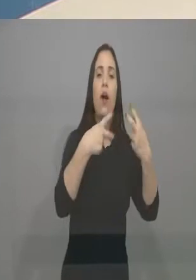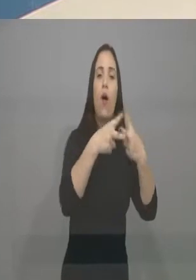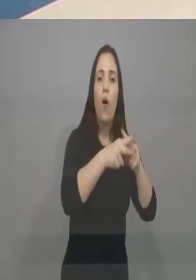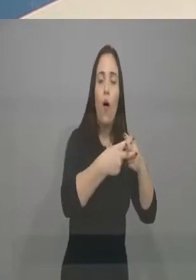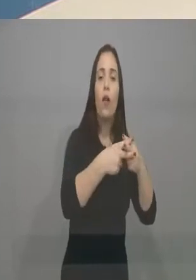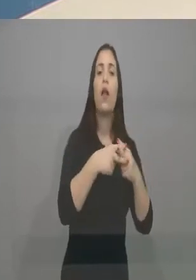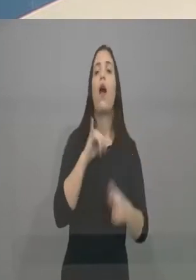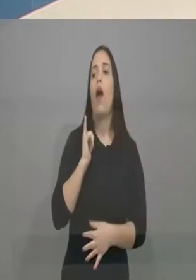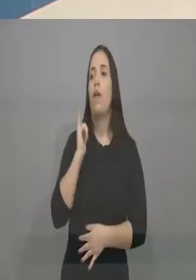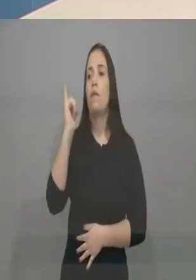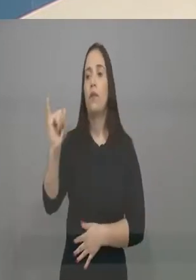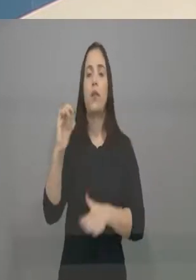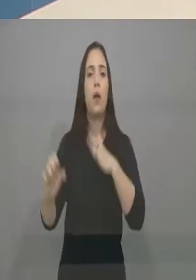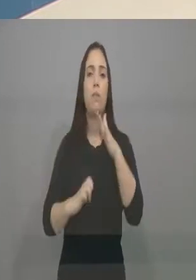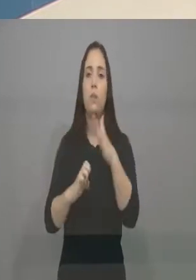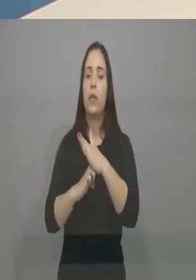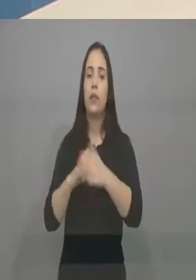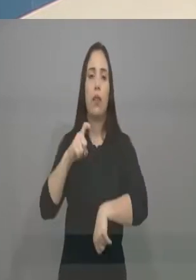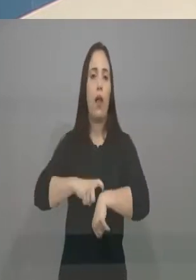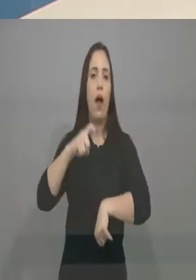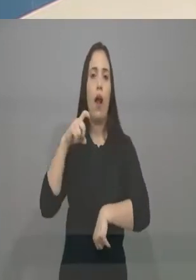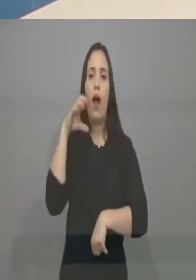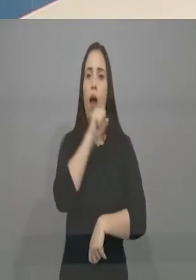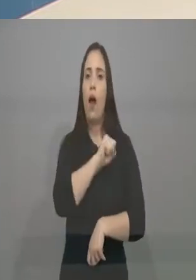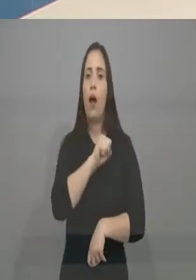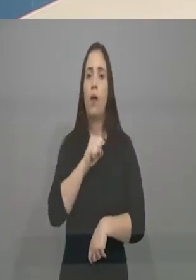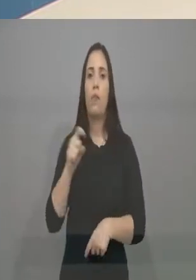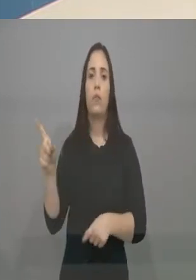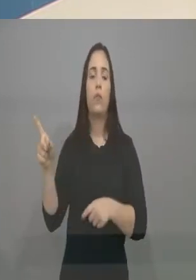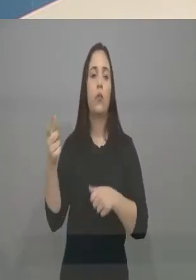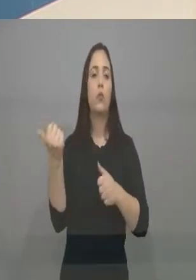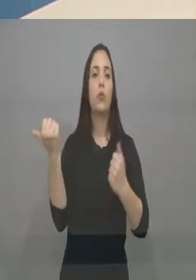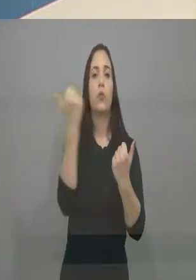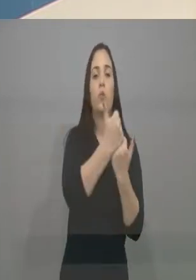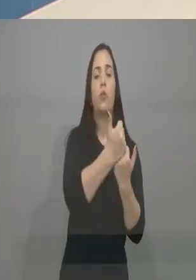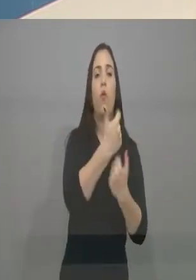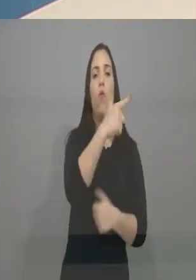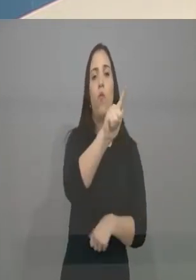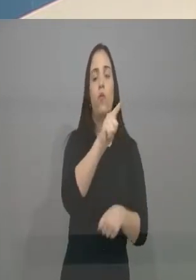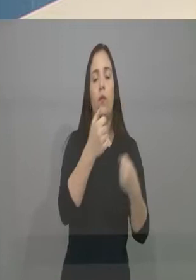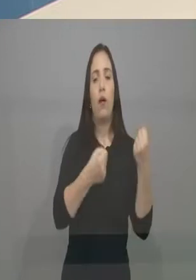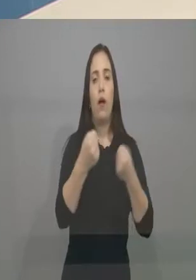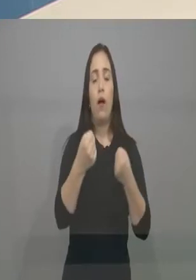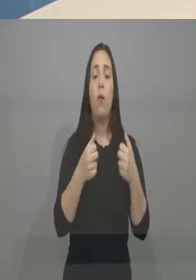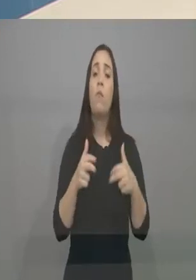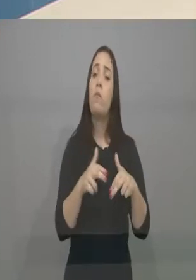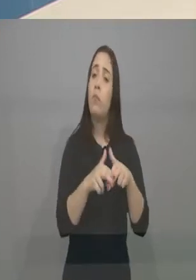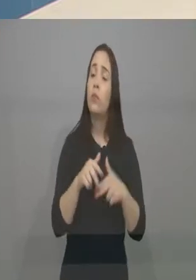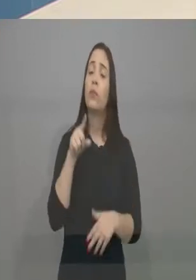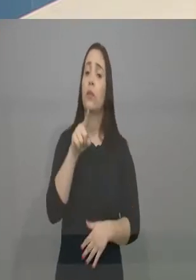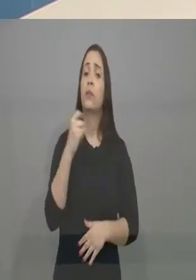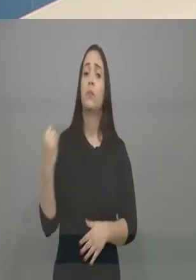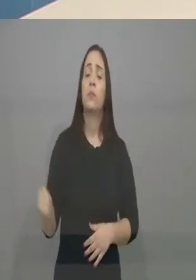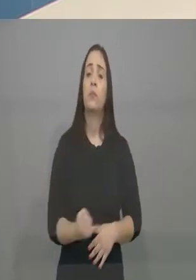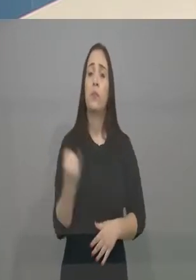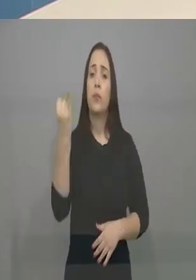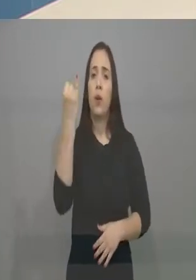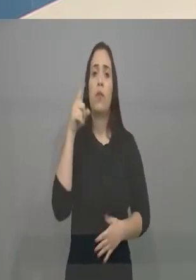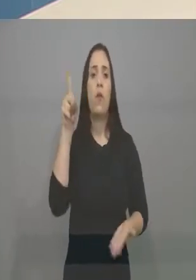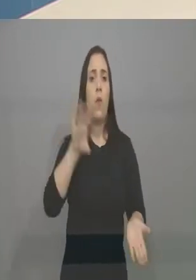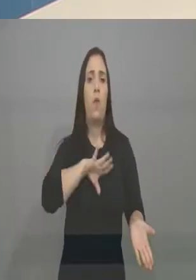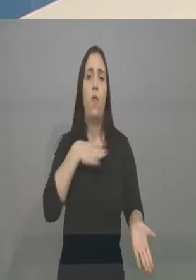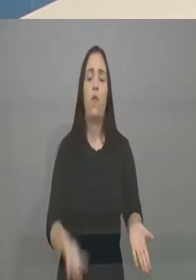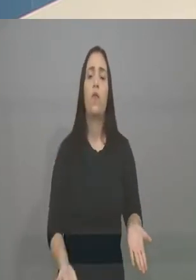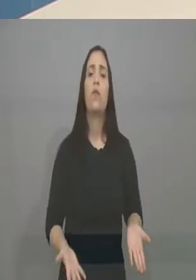mil pessoas, ele colocou na segurança pública, comprando não sei quantos veículos, agora fazendo um contrato de